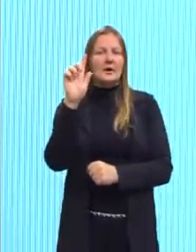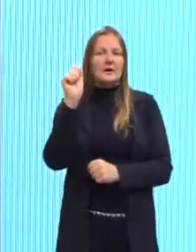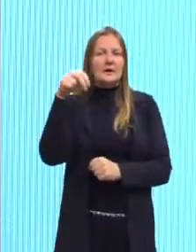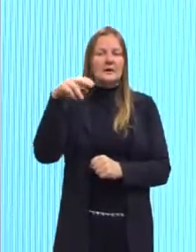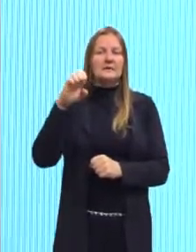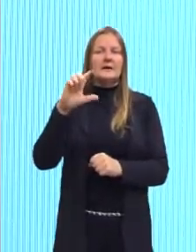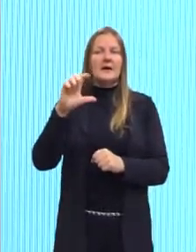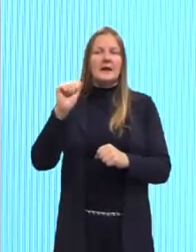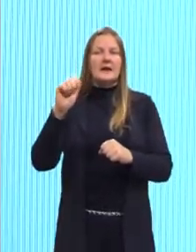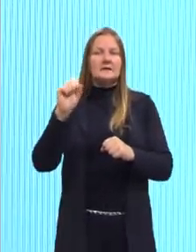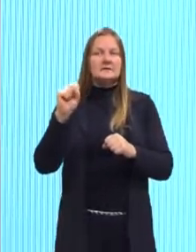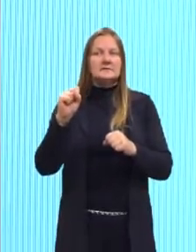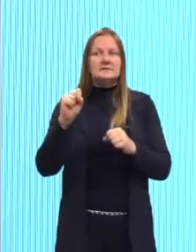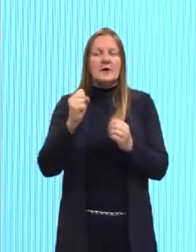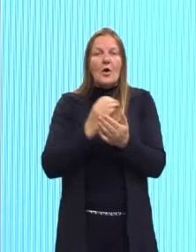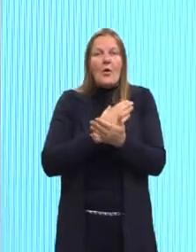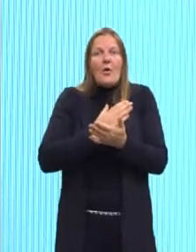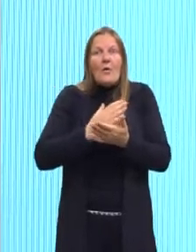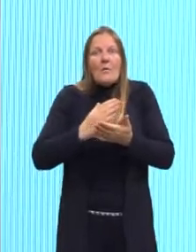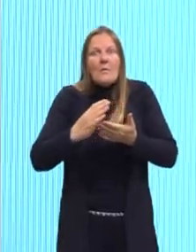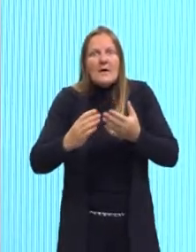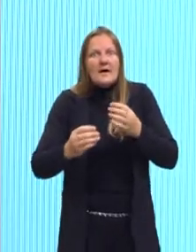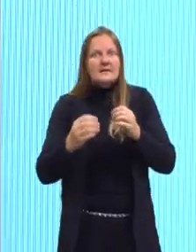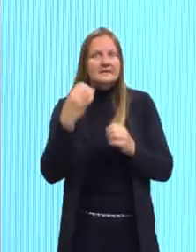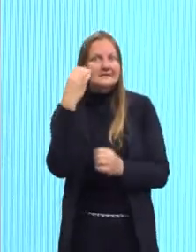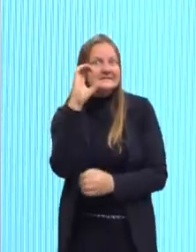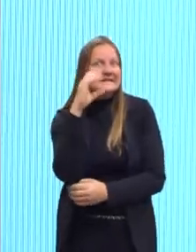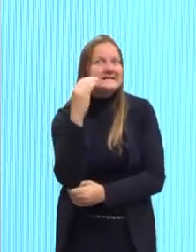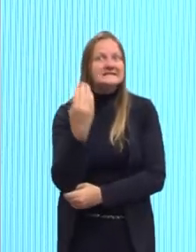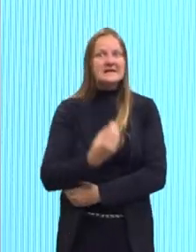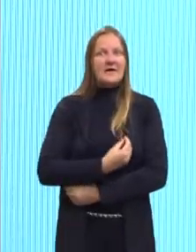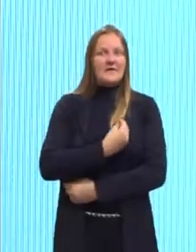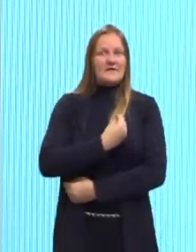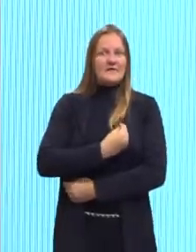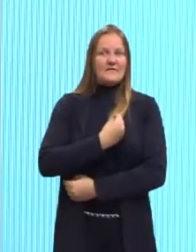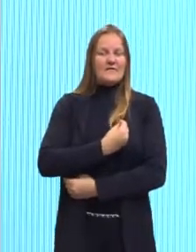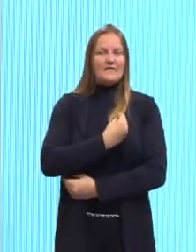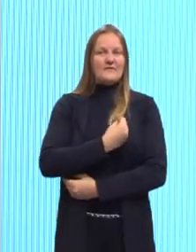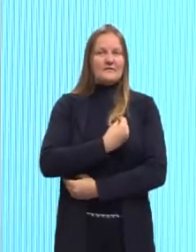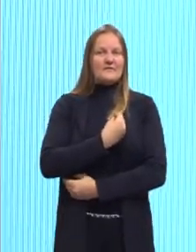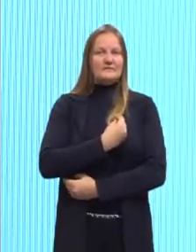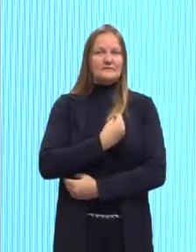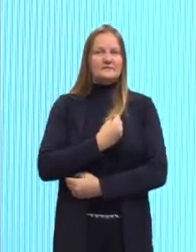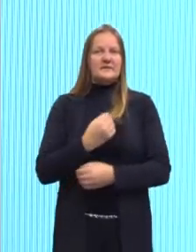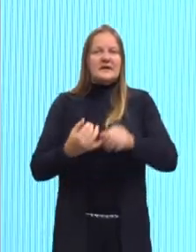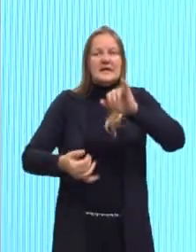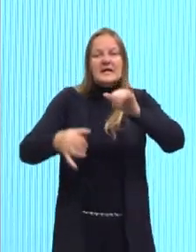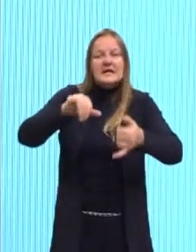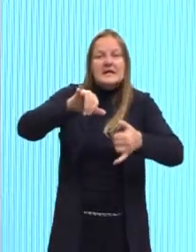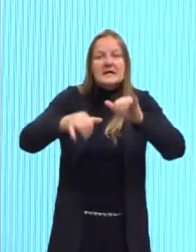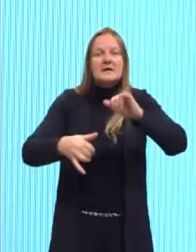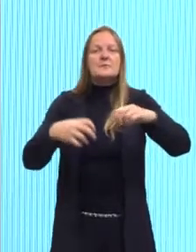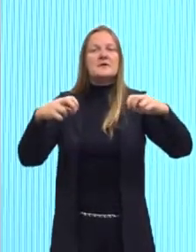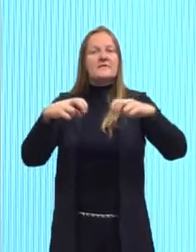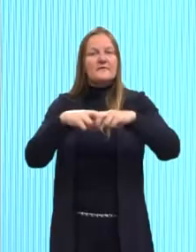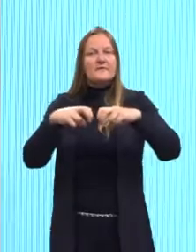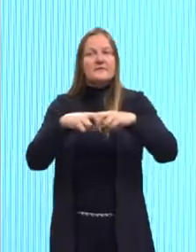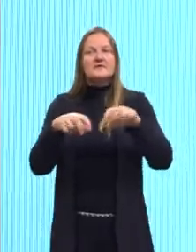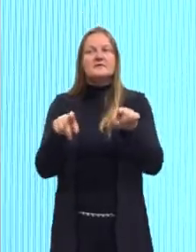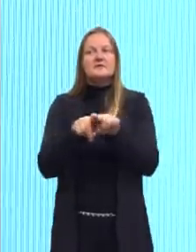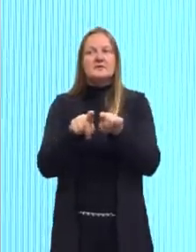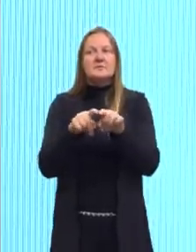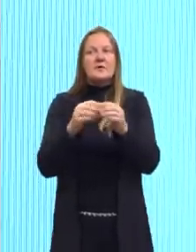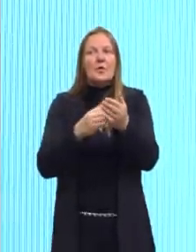inicia-se a Biologia, né? Aqui, até então, a Química, a Física, ela também estuda. Não que nos